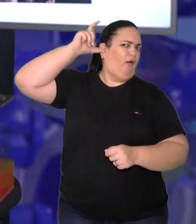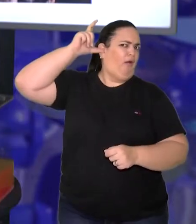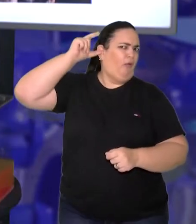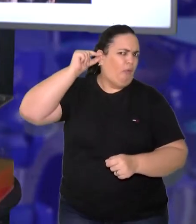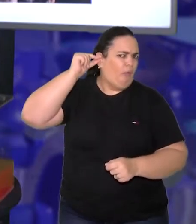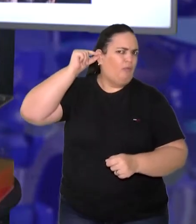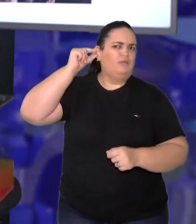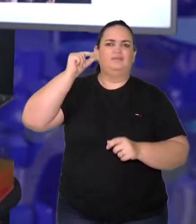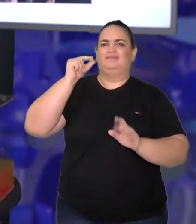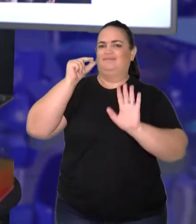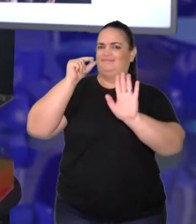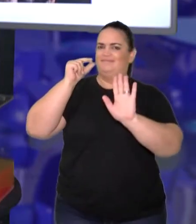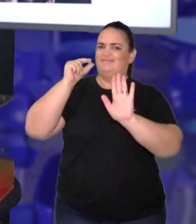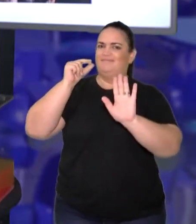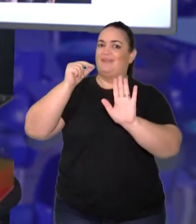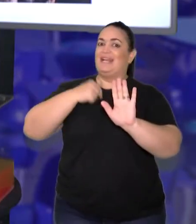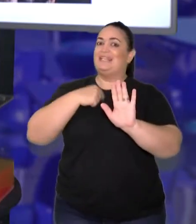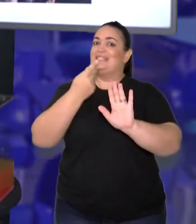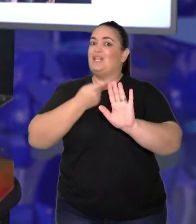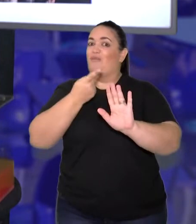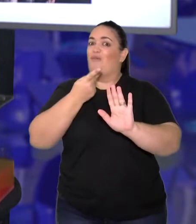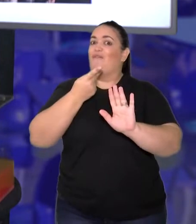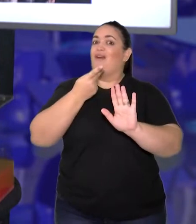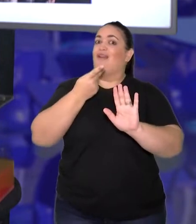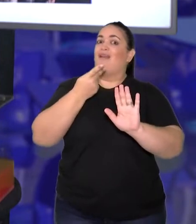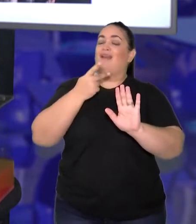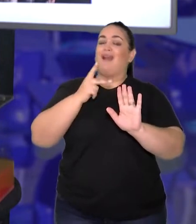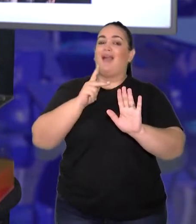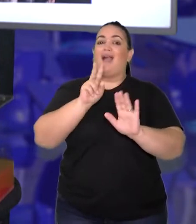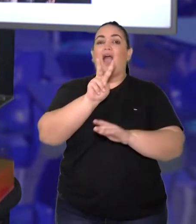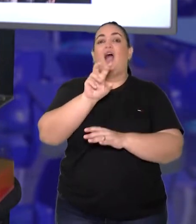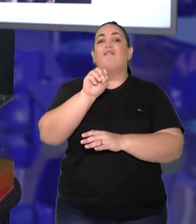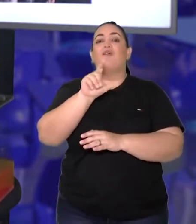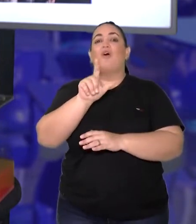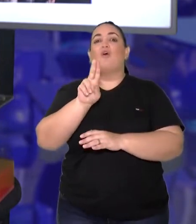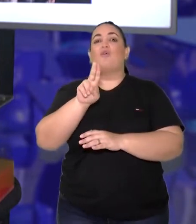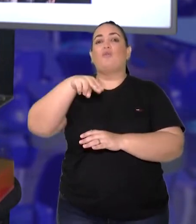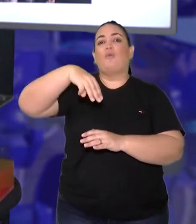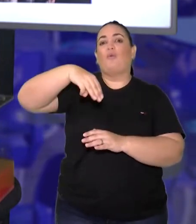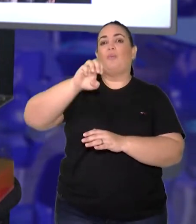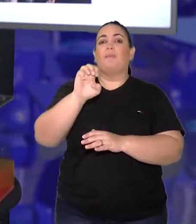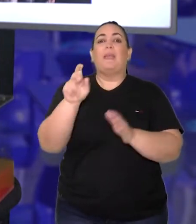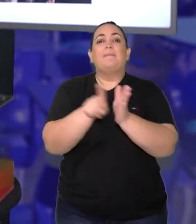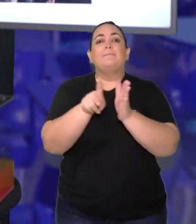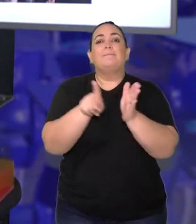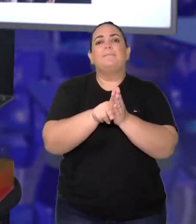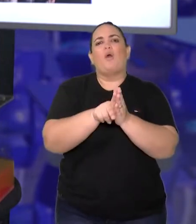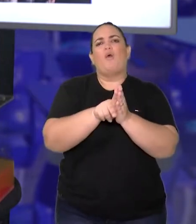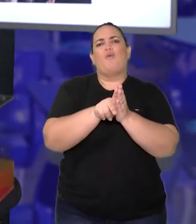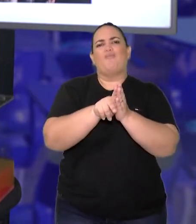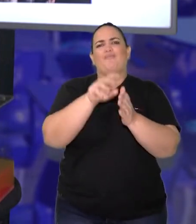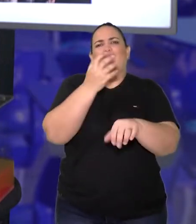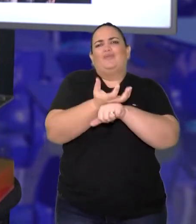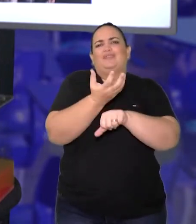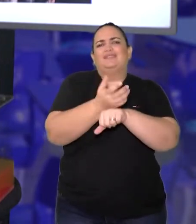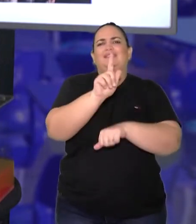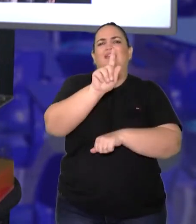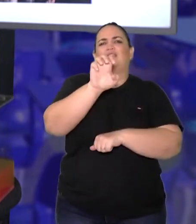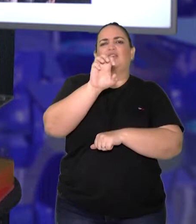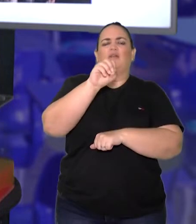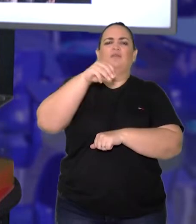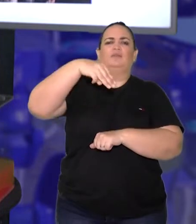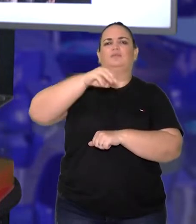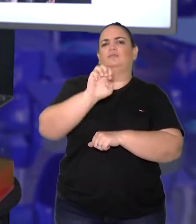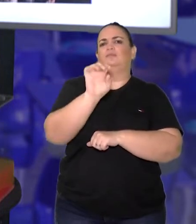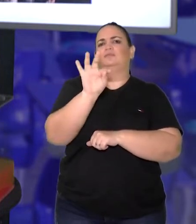iremos falar do volume em geometria, tá certo? Esse volume auditivo, o volume do seu celular, da televisão